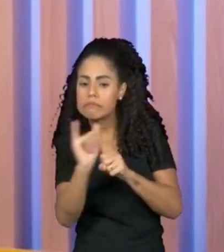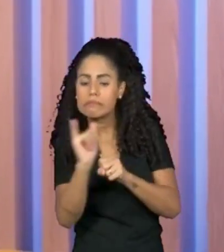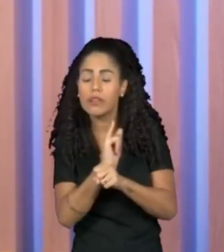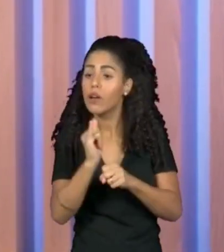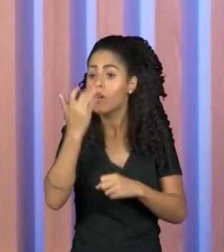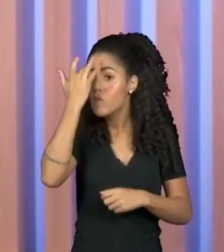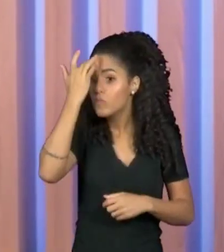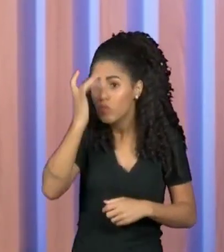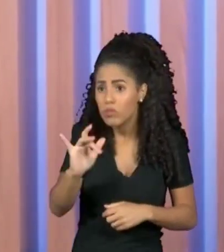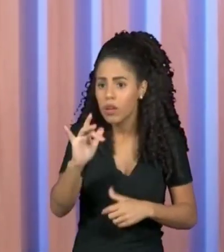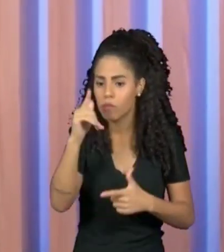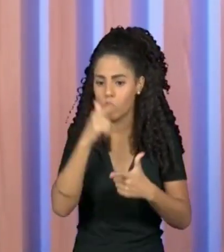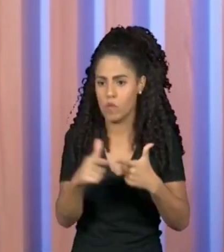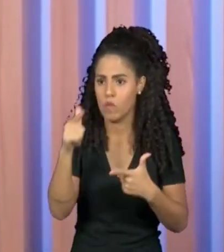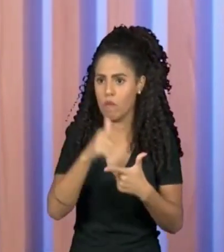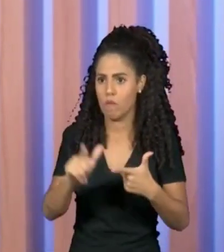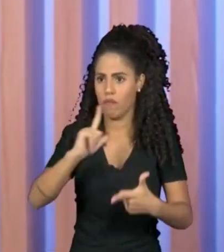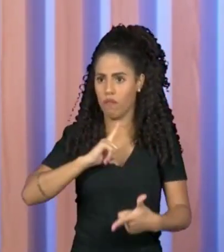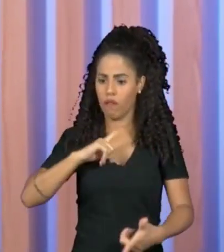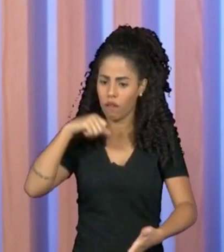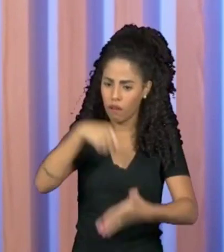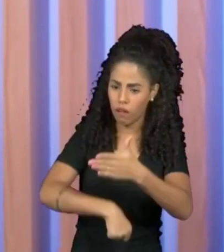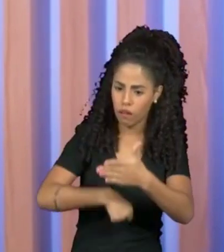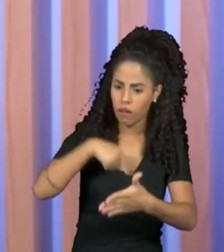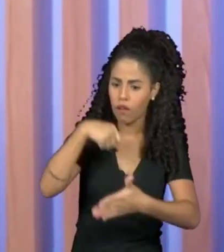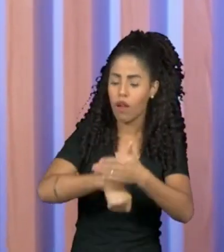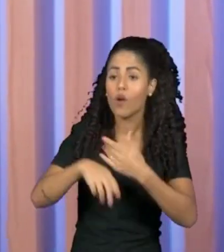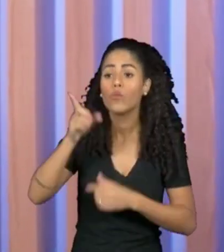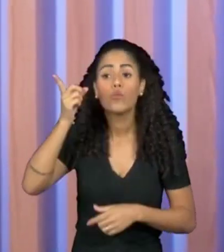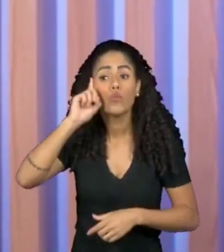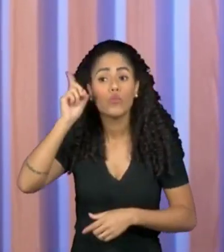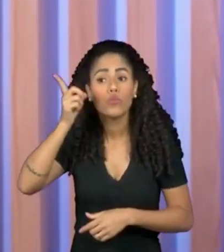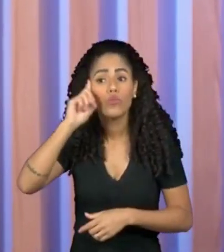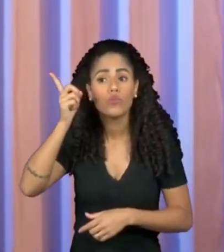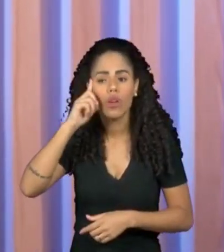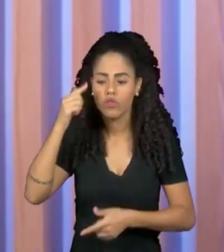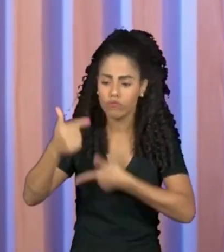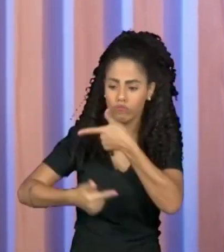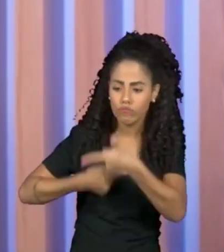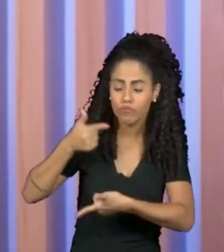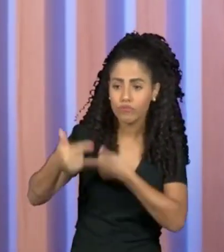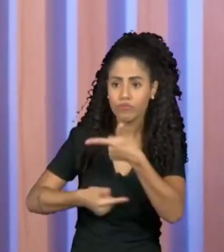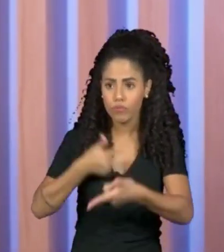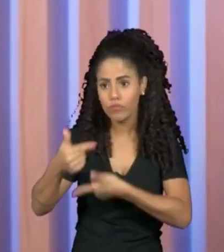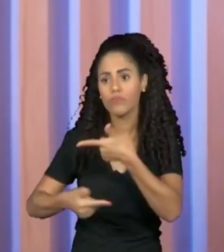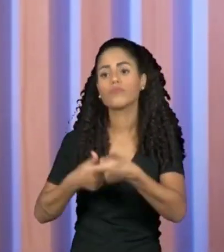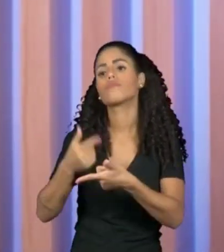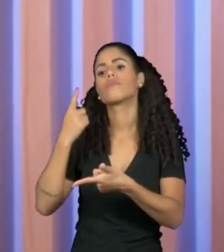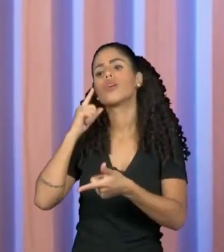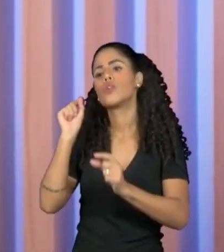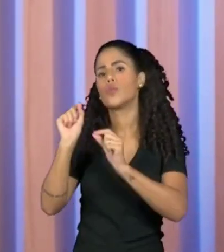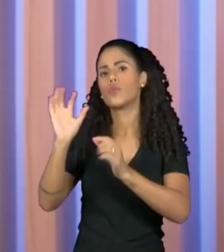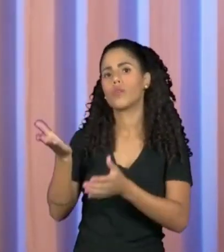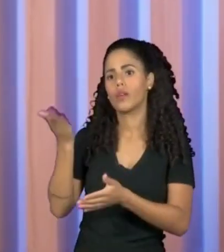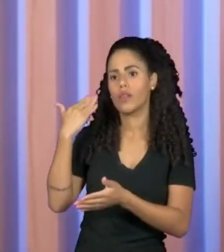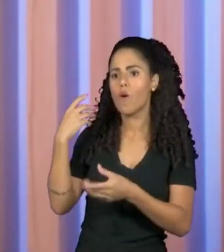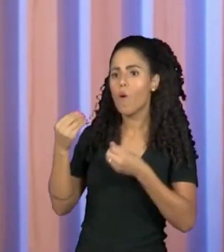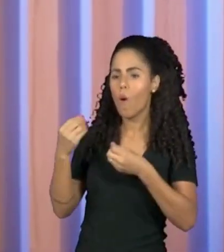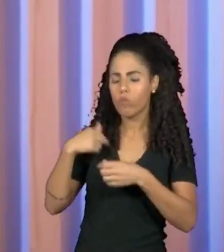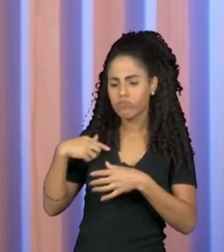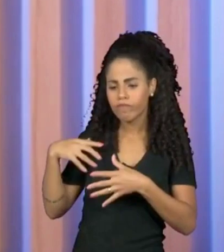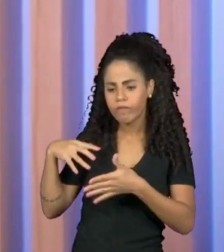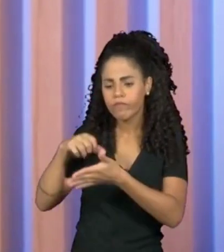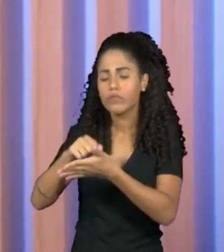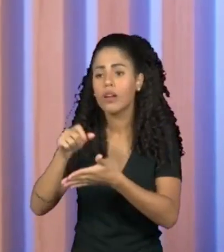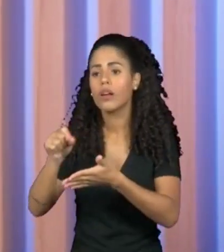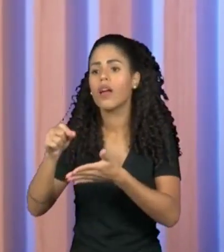com os problemas que talvez a gente enfrente no nosso cotidiano de trabalho. E a palavra decolonialidade, a prática decolonial,